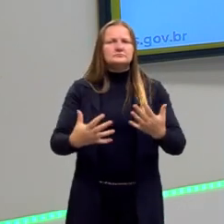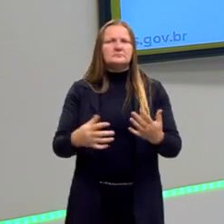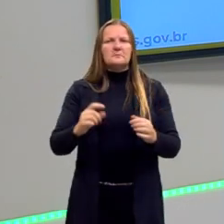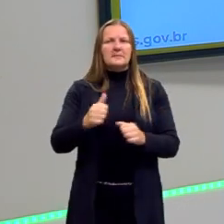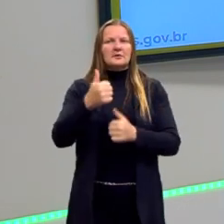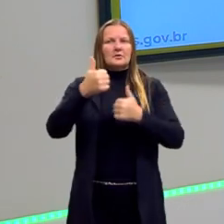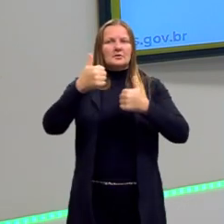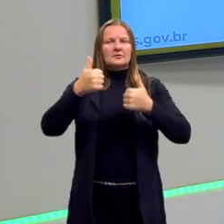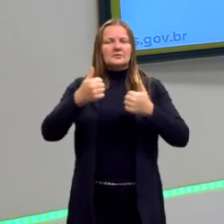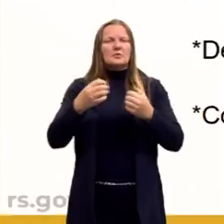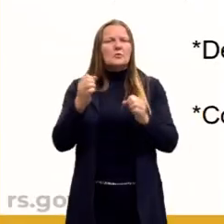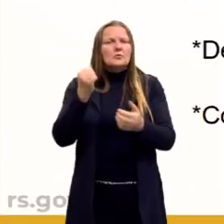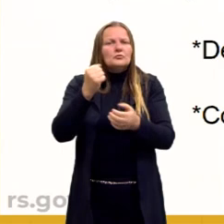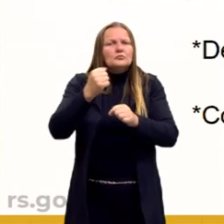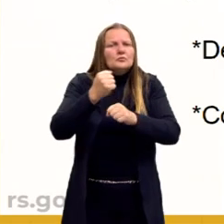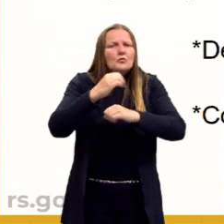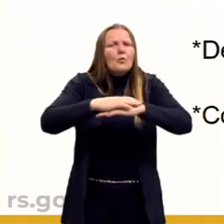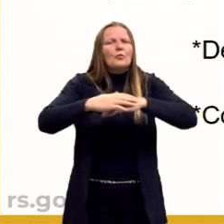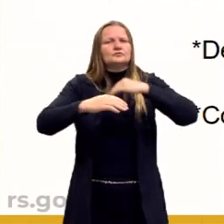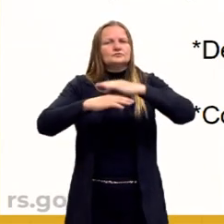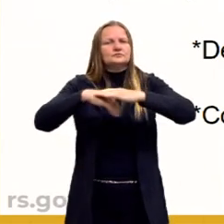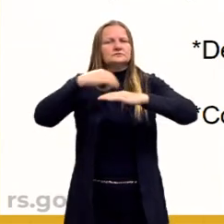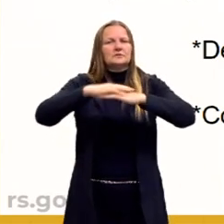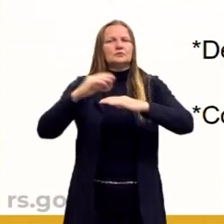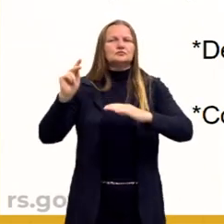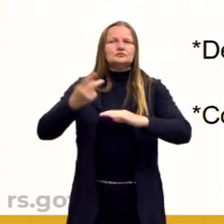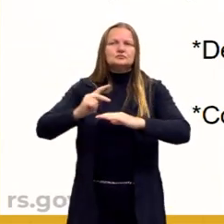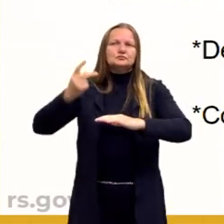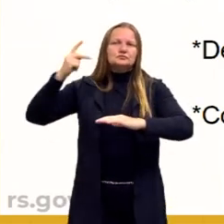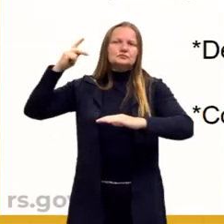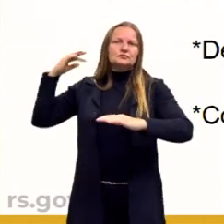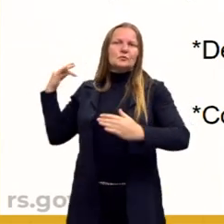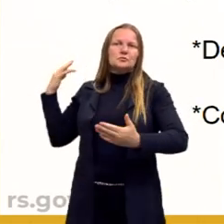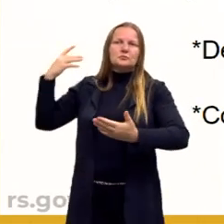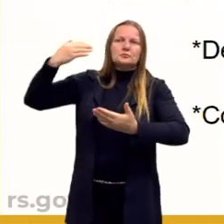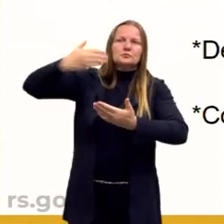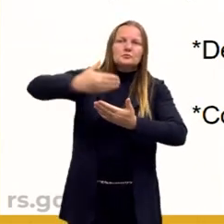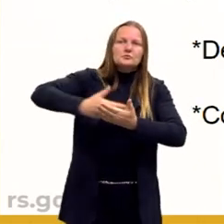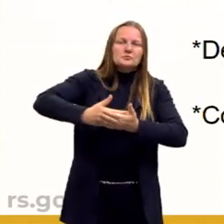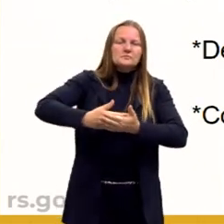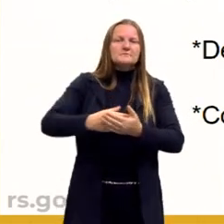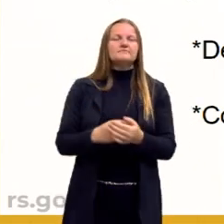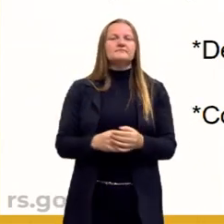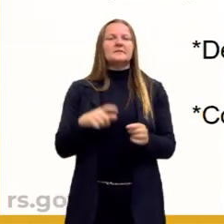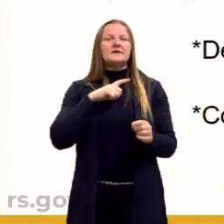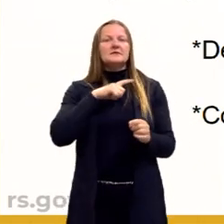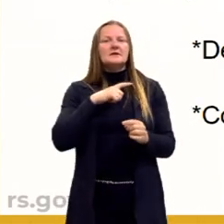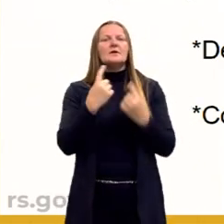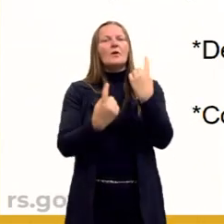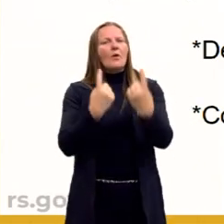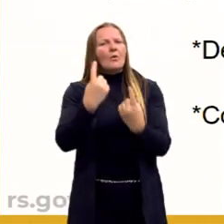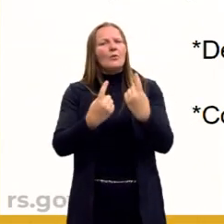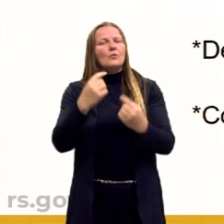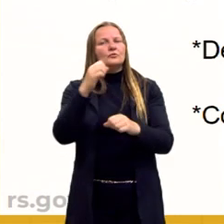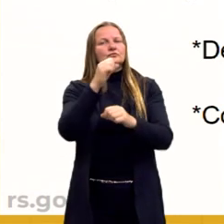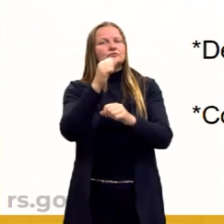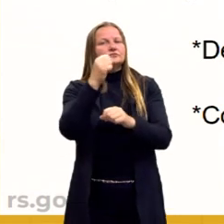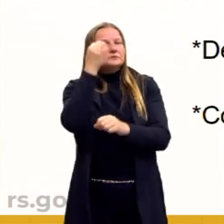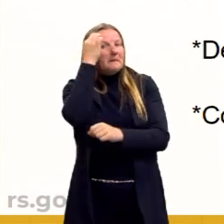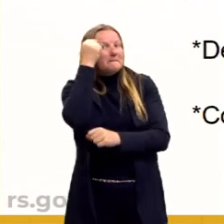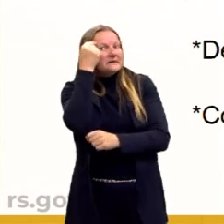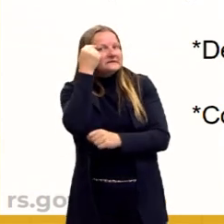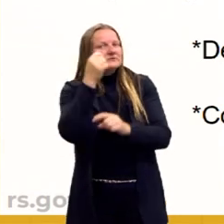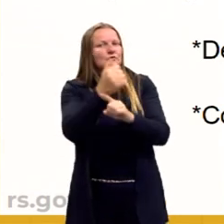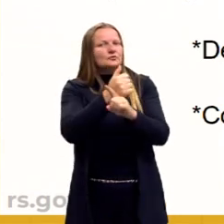consolidando na história. Aí, como o Lucas também falou antes, nós temos alguns sociólogos,